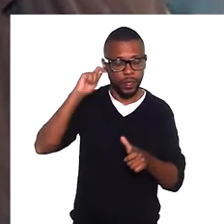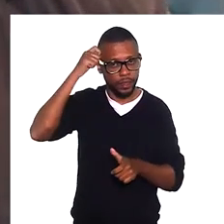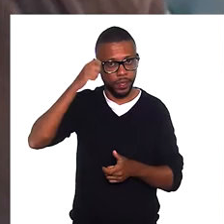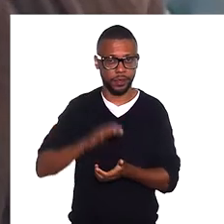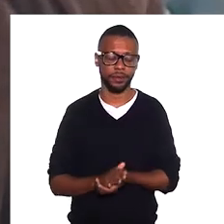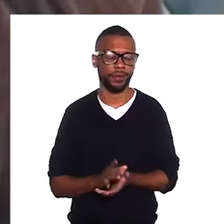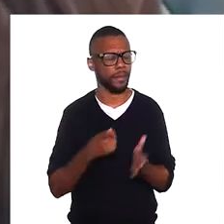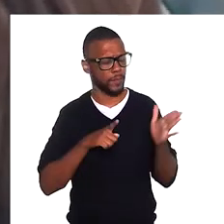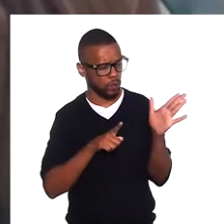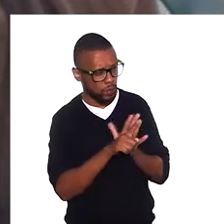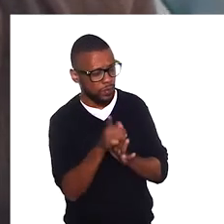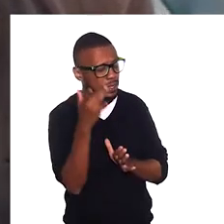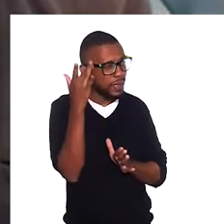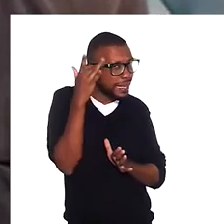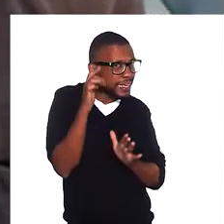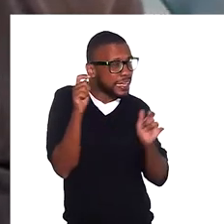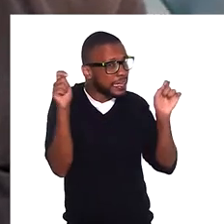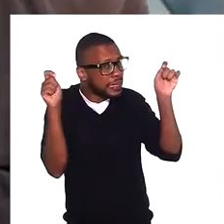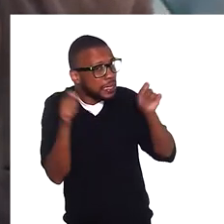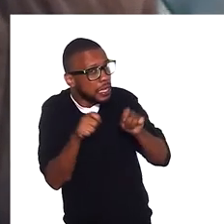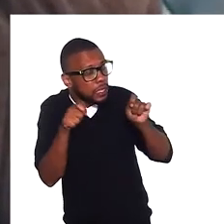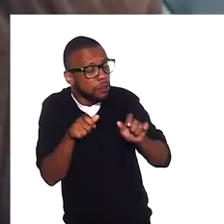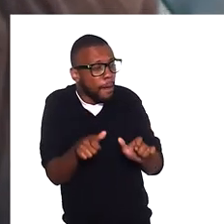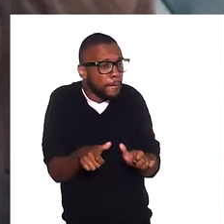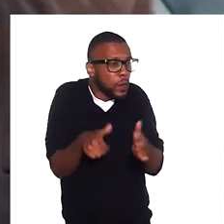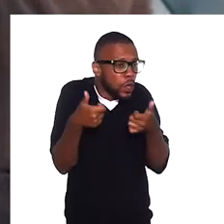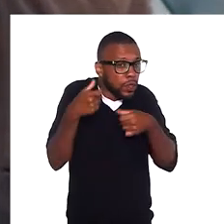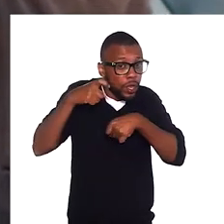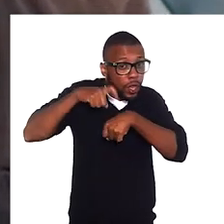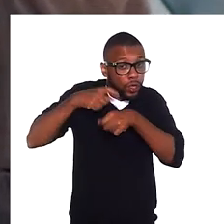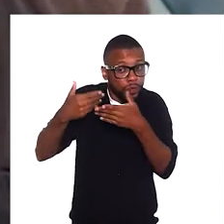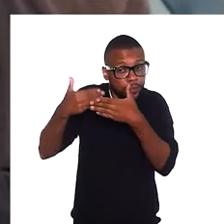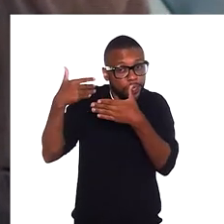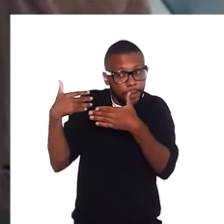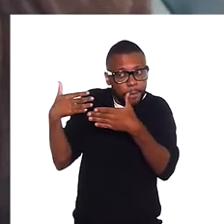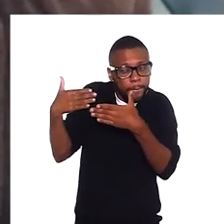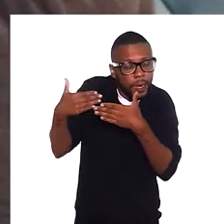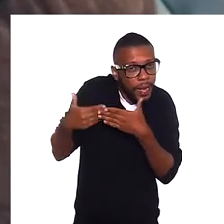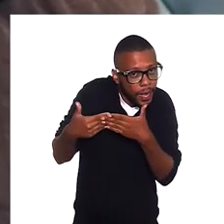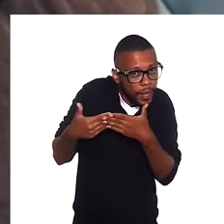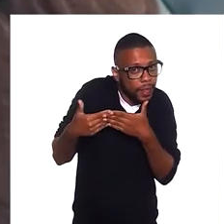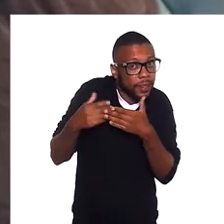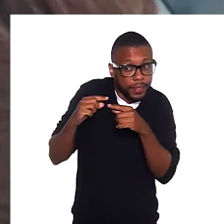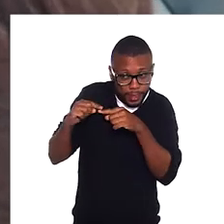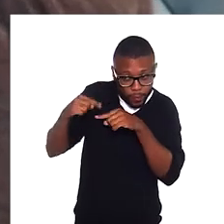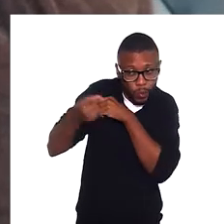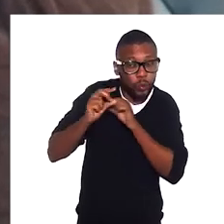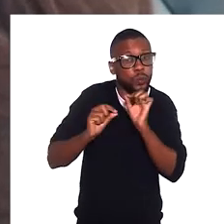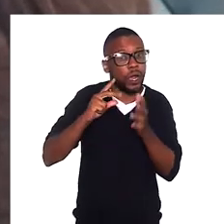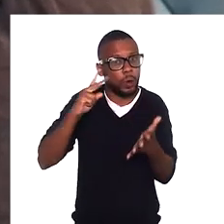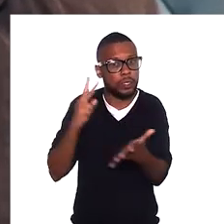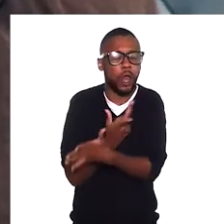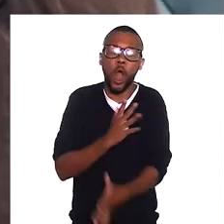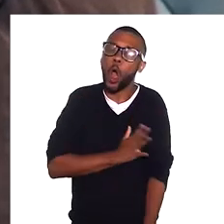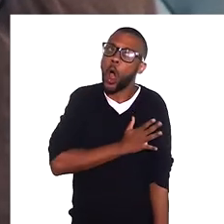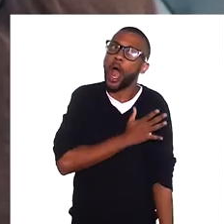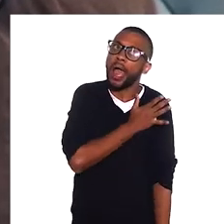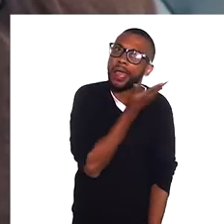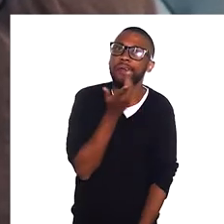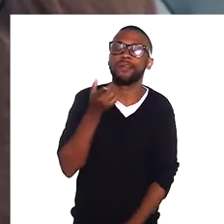Você não acha que isso deu uma melhoradinha de um tempo para cá, especialmente depois daquele incidente